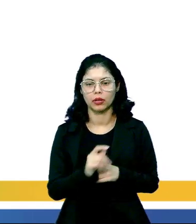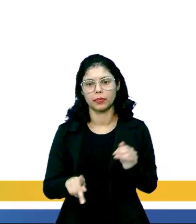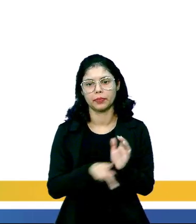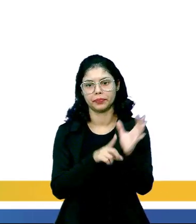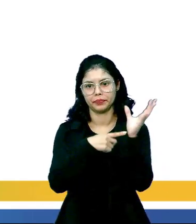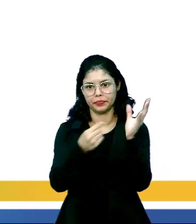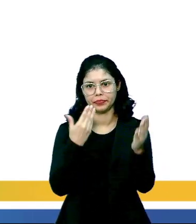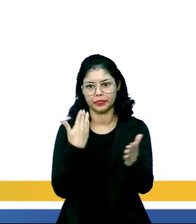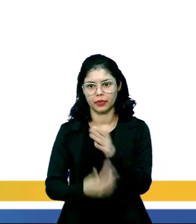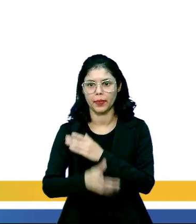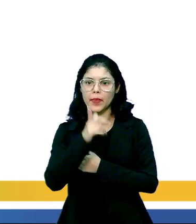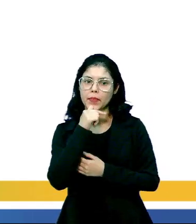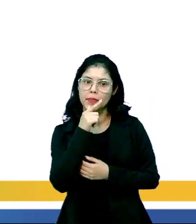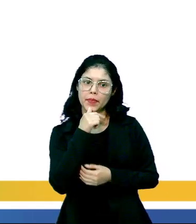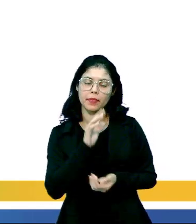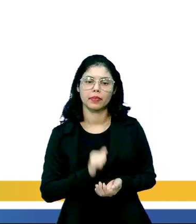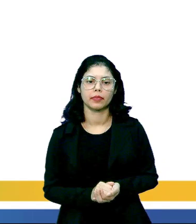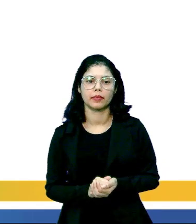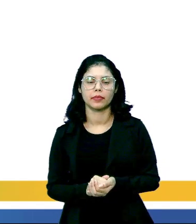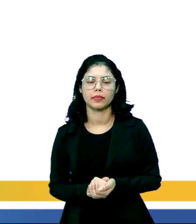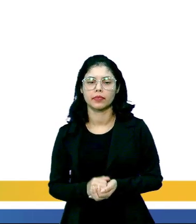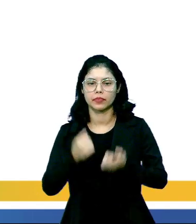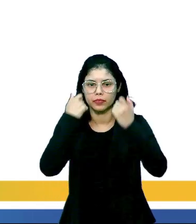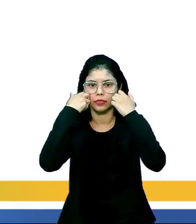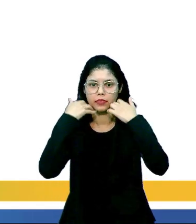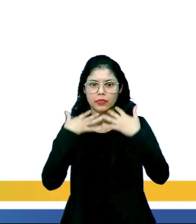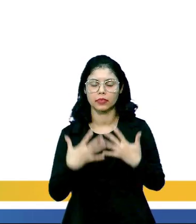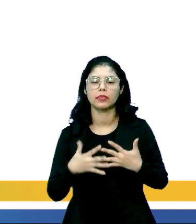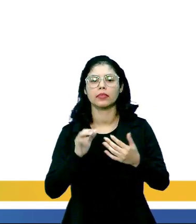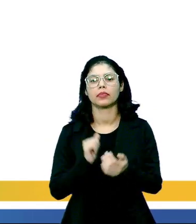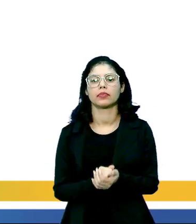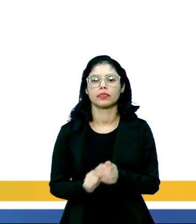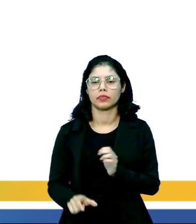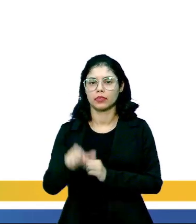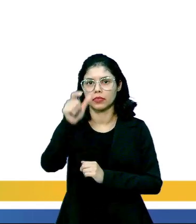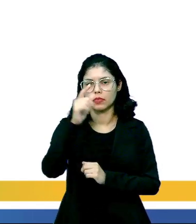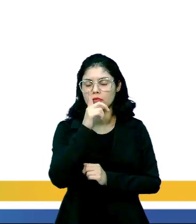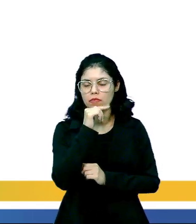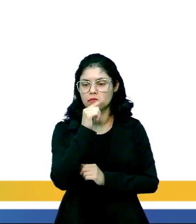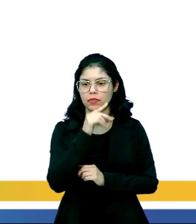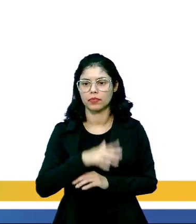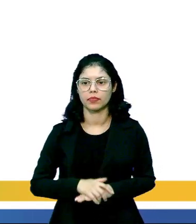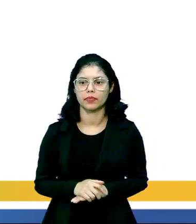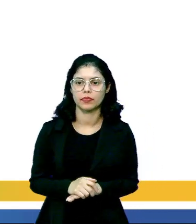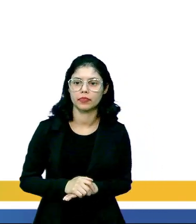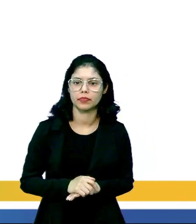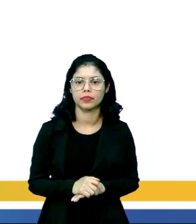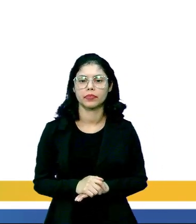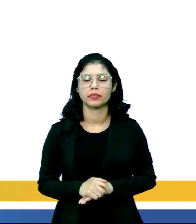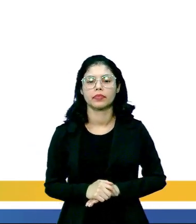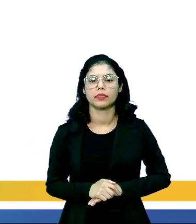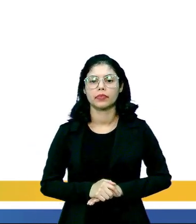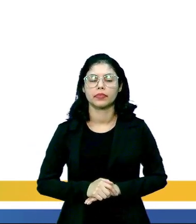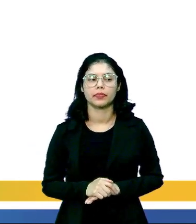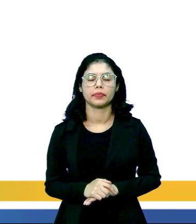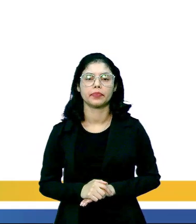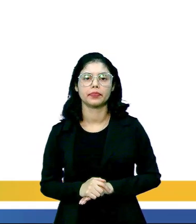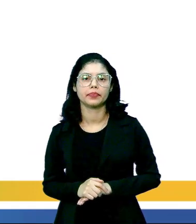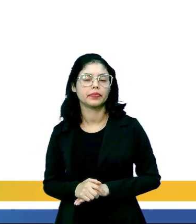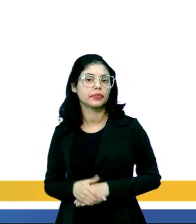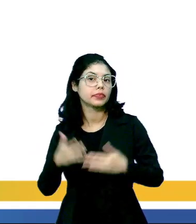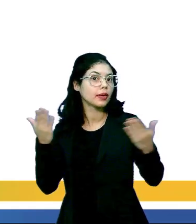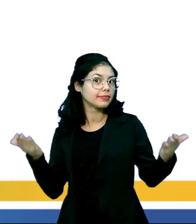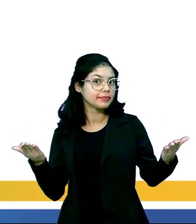sucção pelas folhas que ao perderem a água por transpiração deslocam-se a coluna de água.